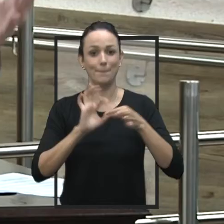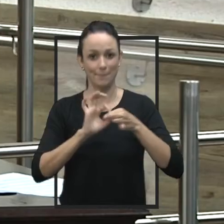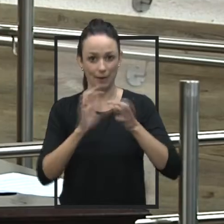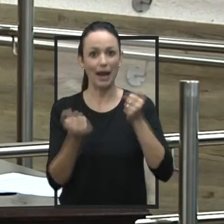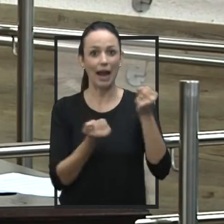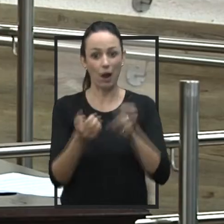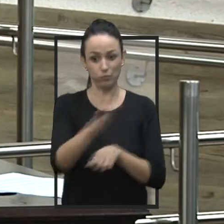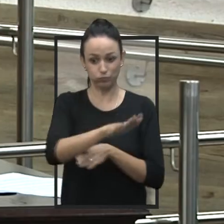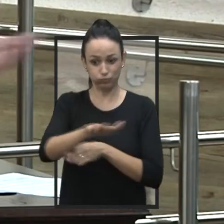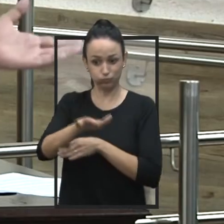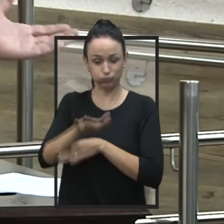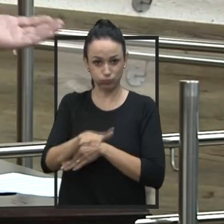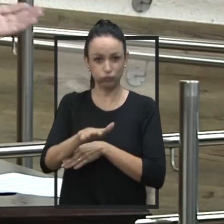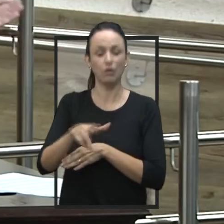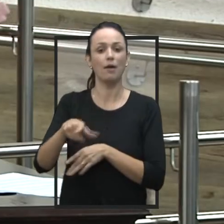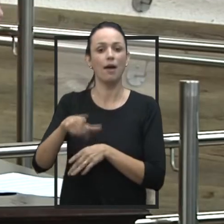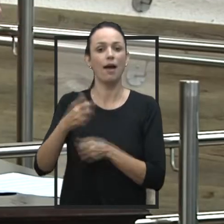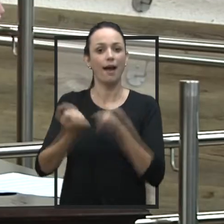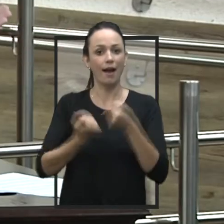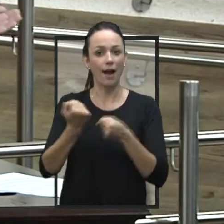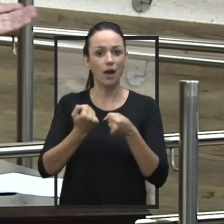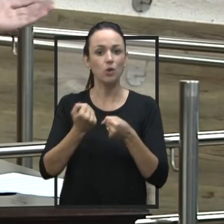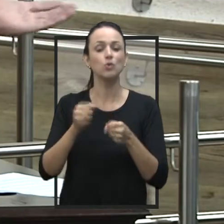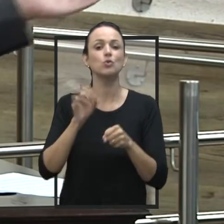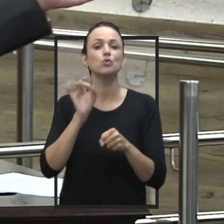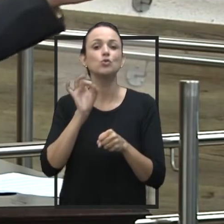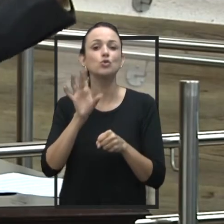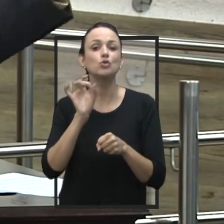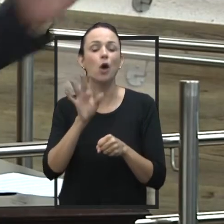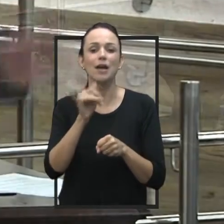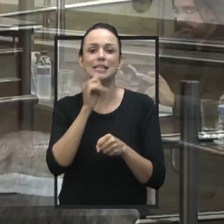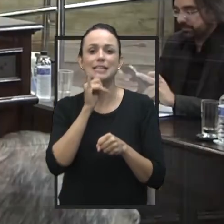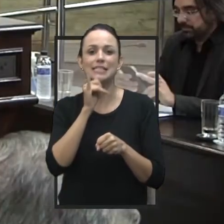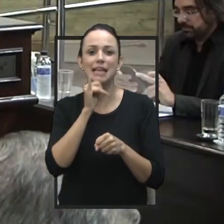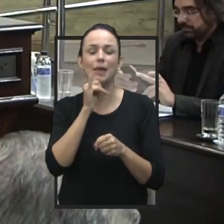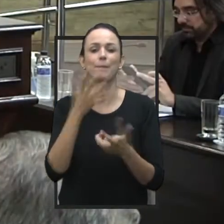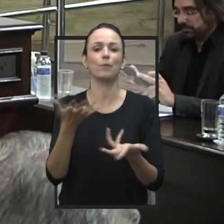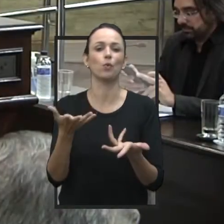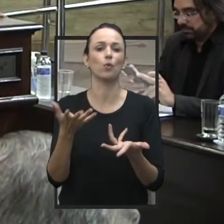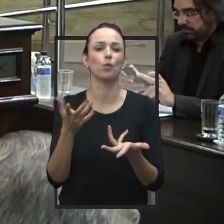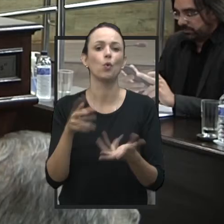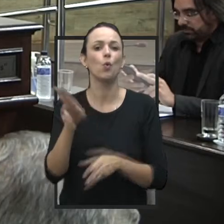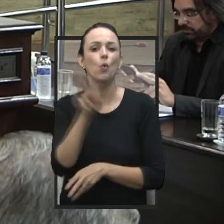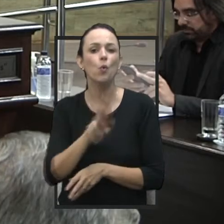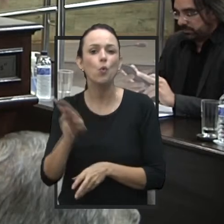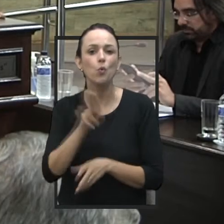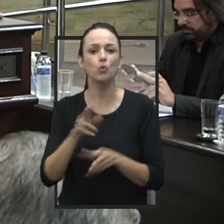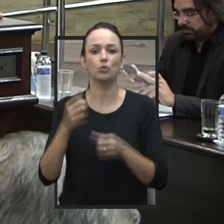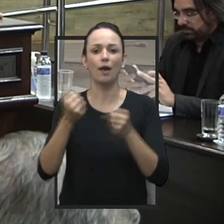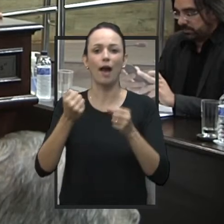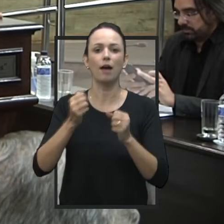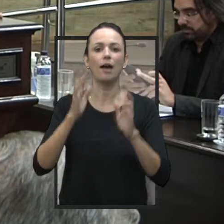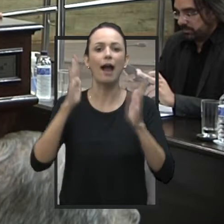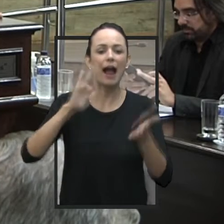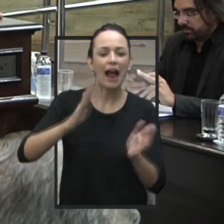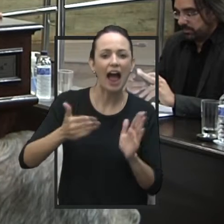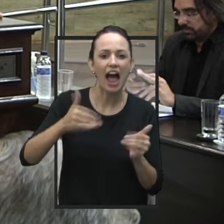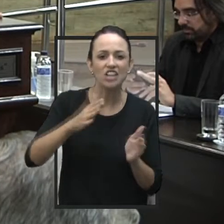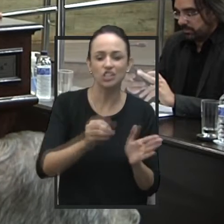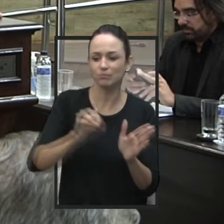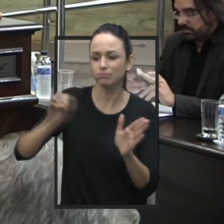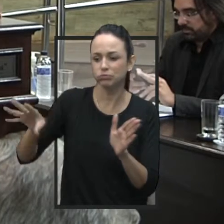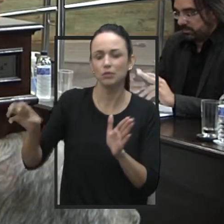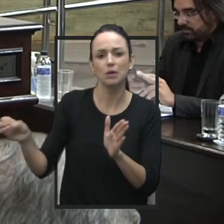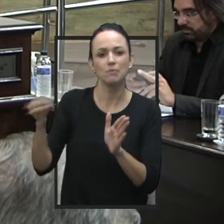permitir o estacionamento privativo de veículos e somente por ocasião da aquisição, uso, carga e descarga de